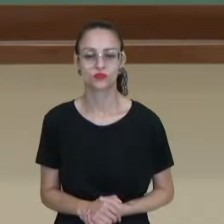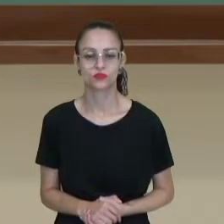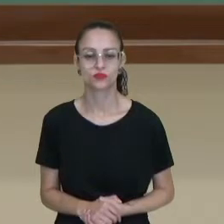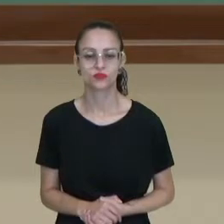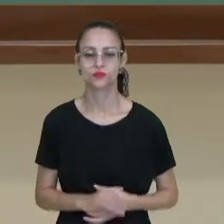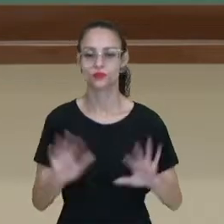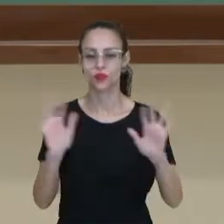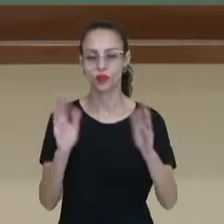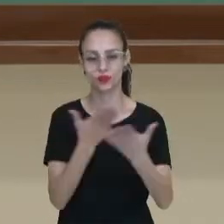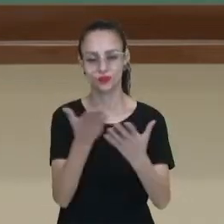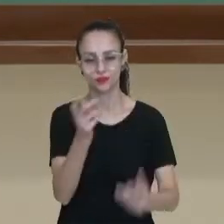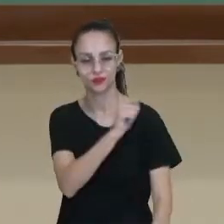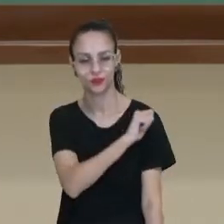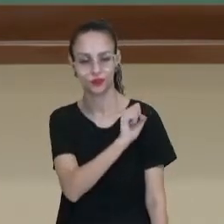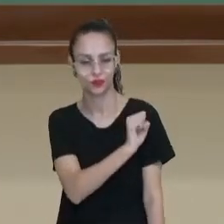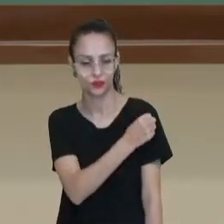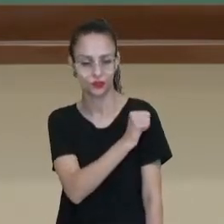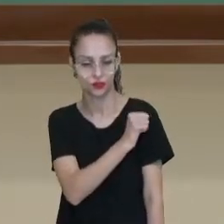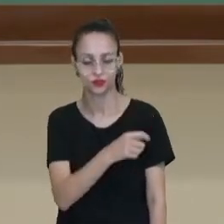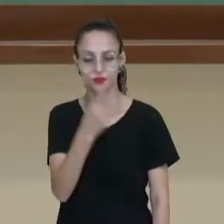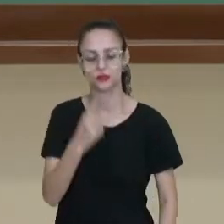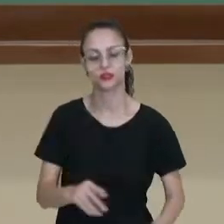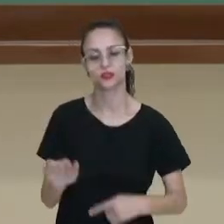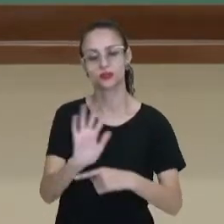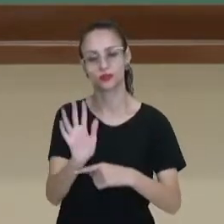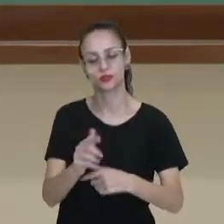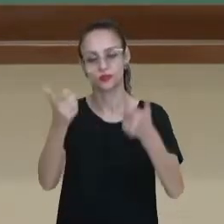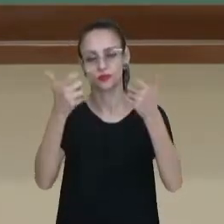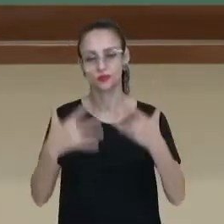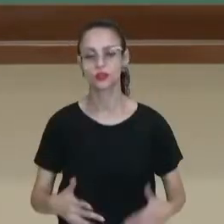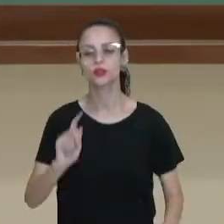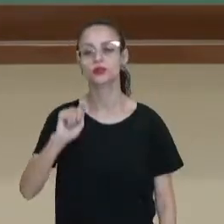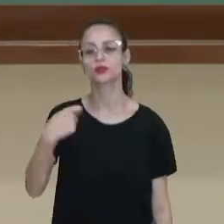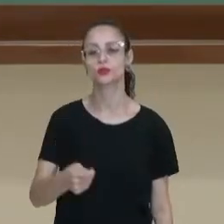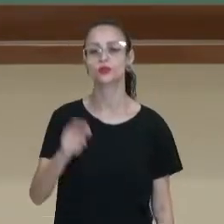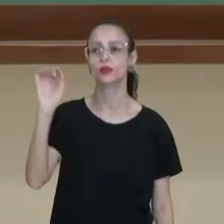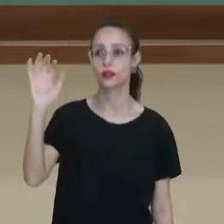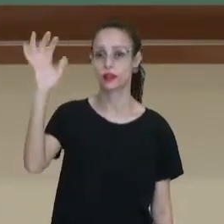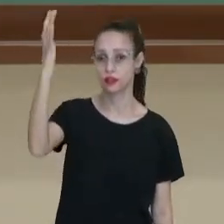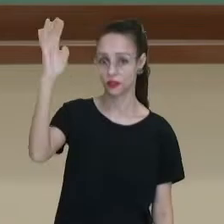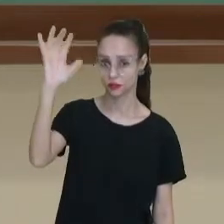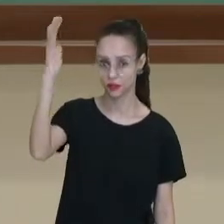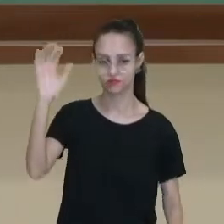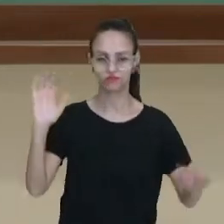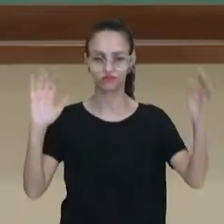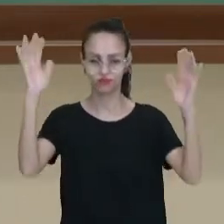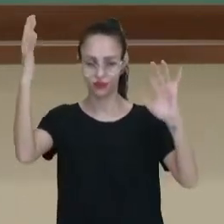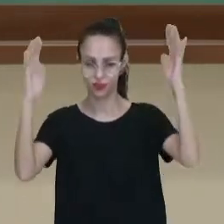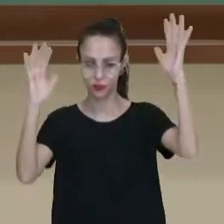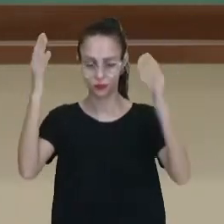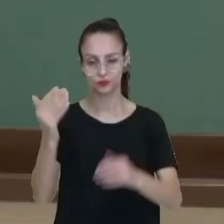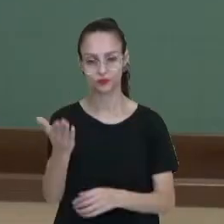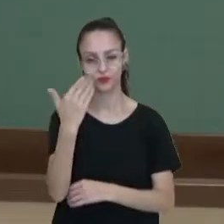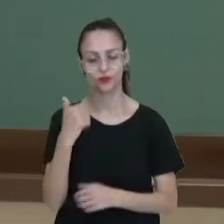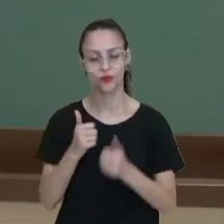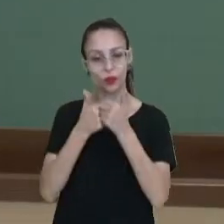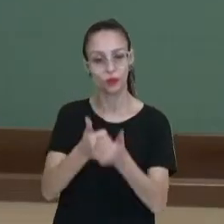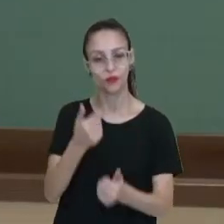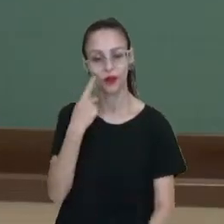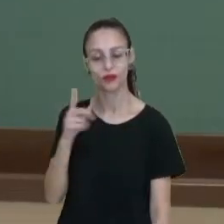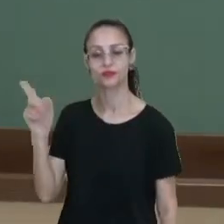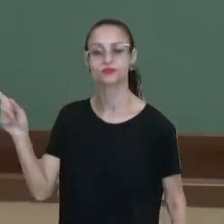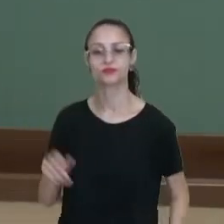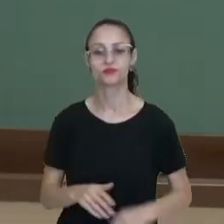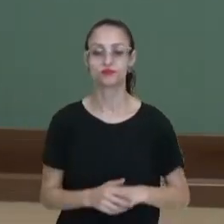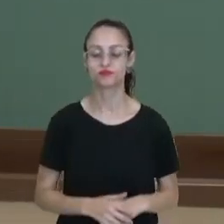Olá, estudantes do oitavo ano! Nesse vídeo, nós vamos falar de clima e tempo. Então, acompanhem comigo. Quando